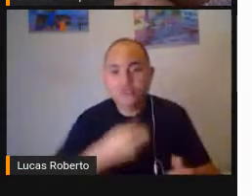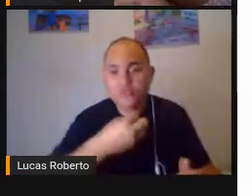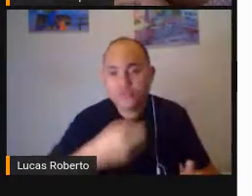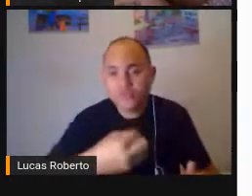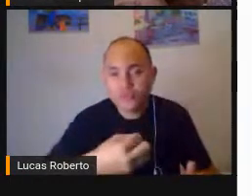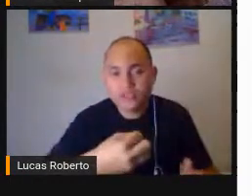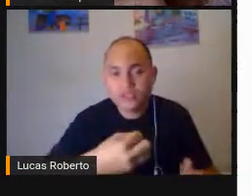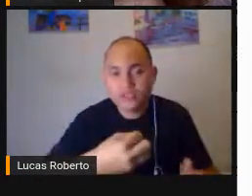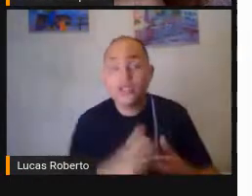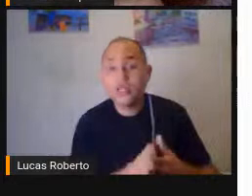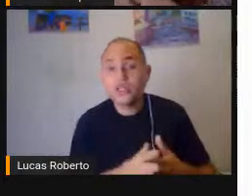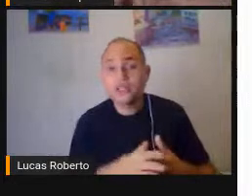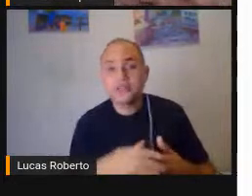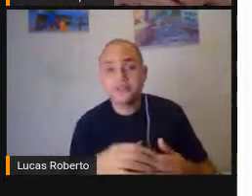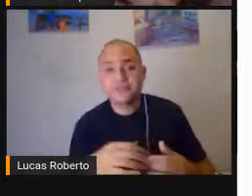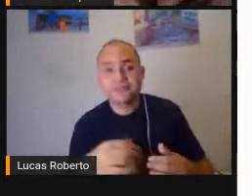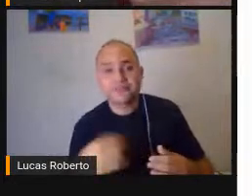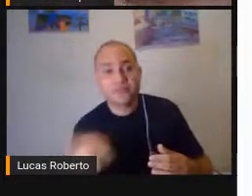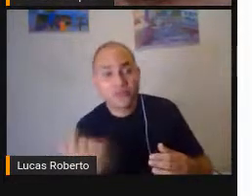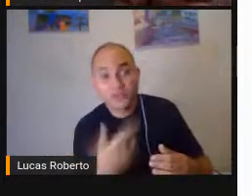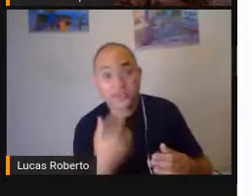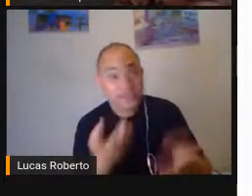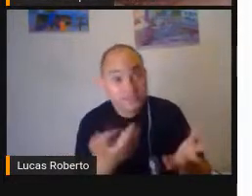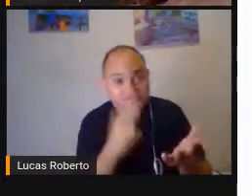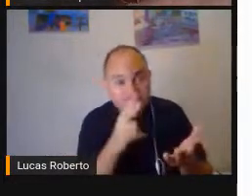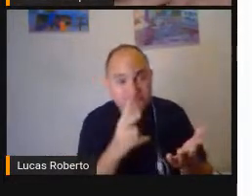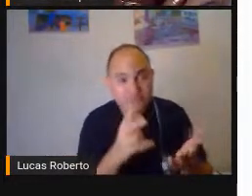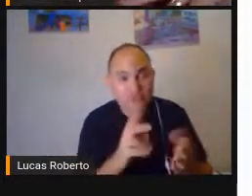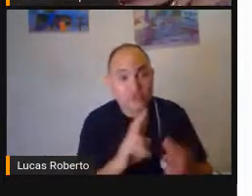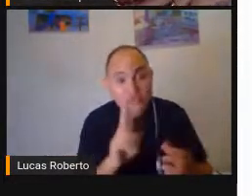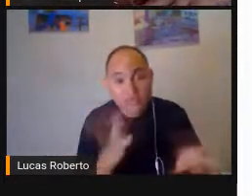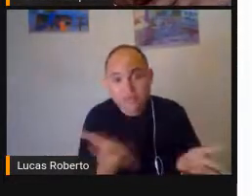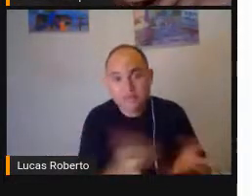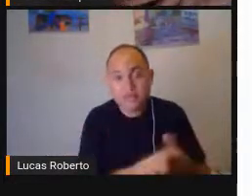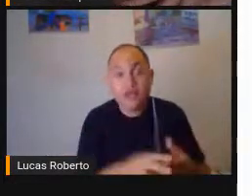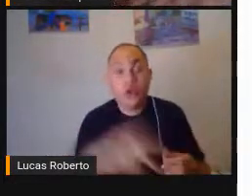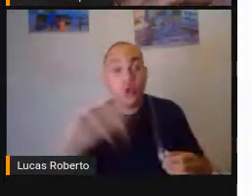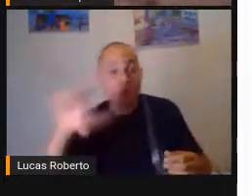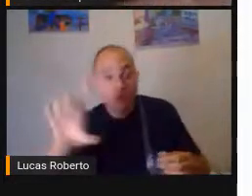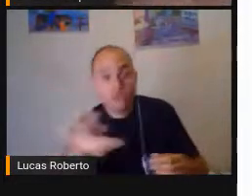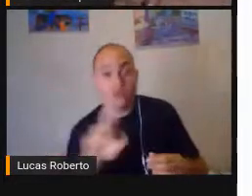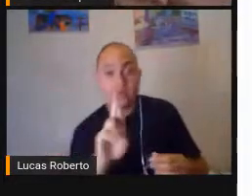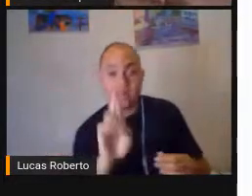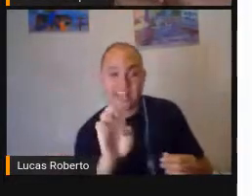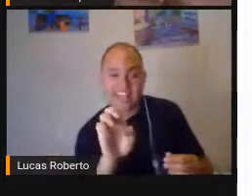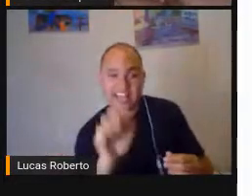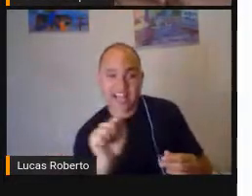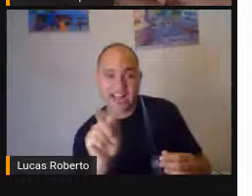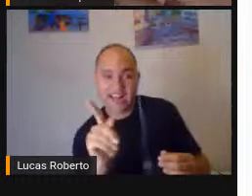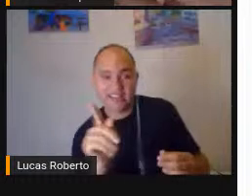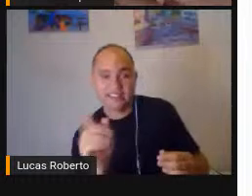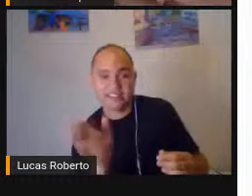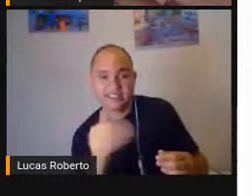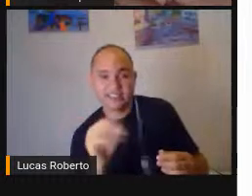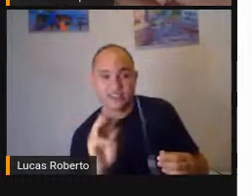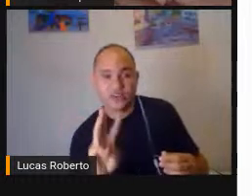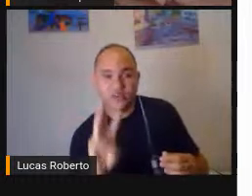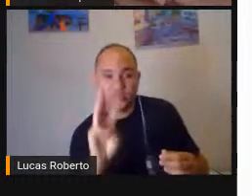O read write É toda uma barra De ferramenta Que tem leitores De texto Que tem